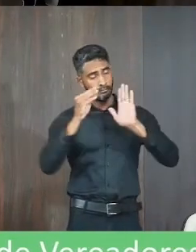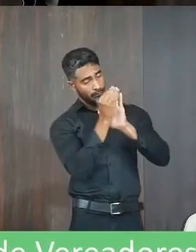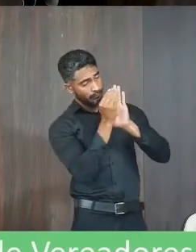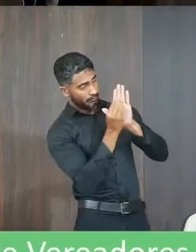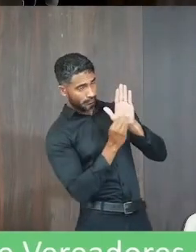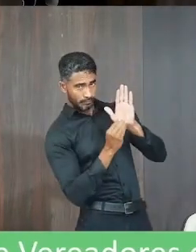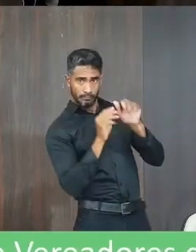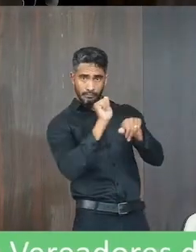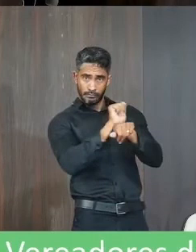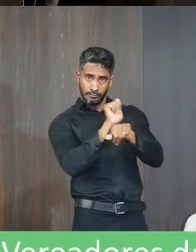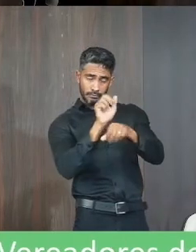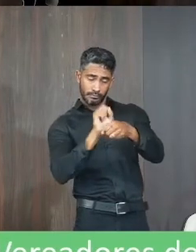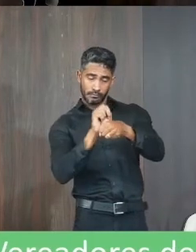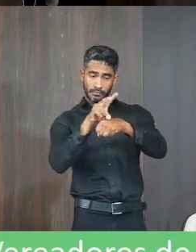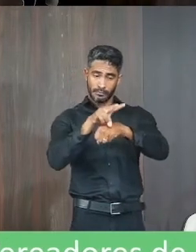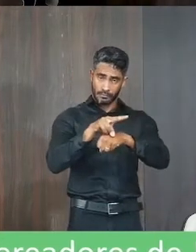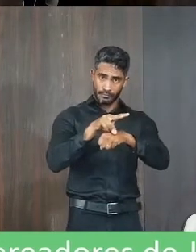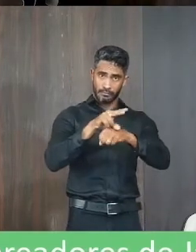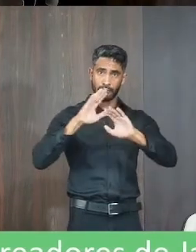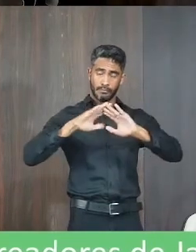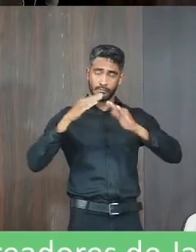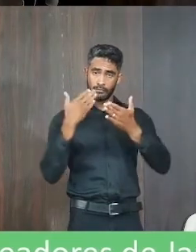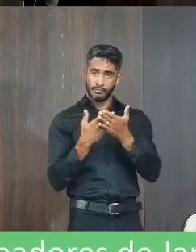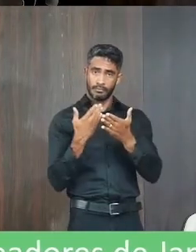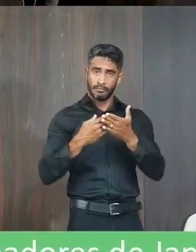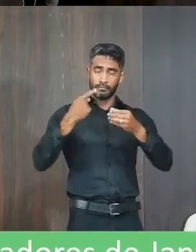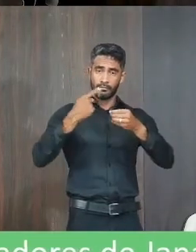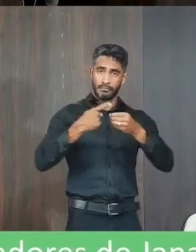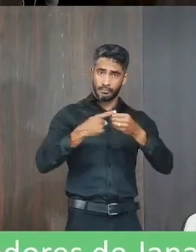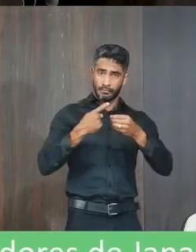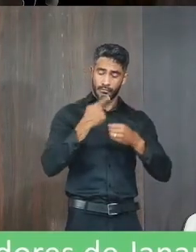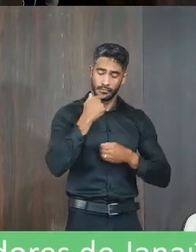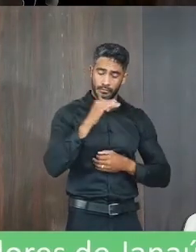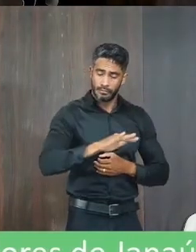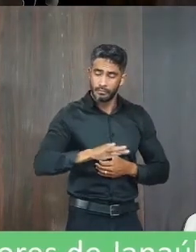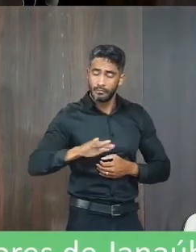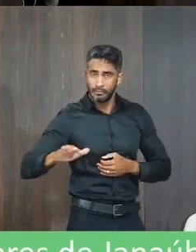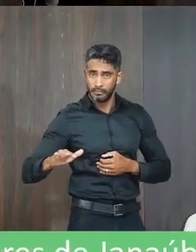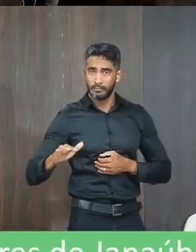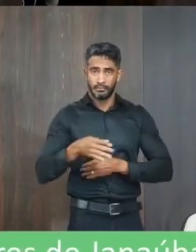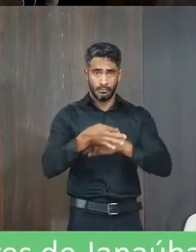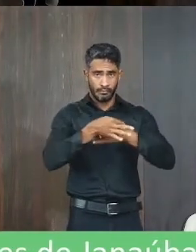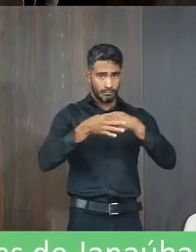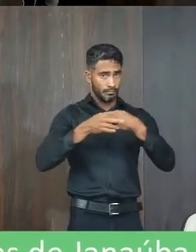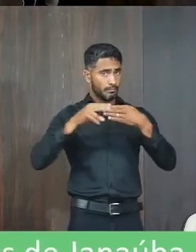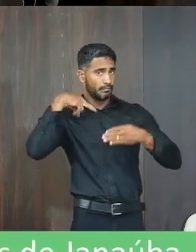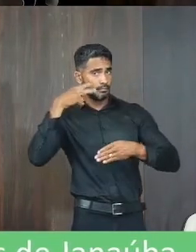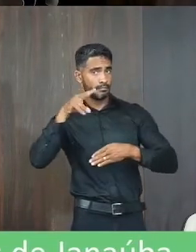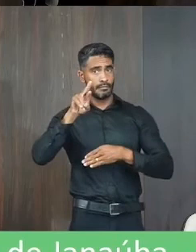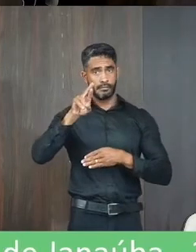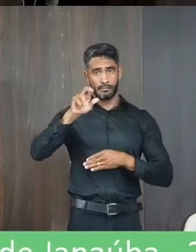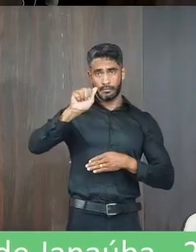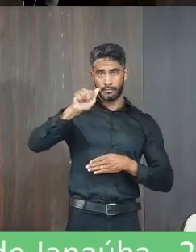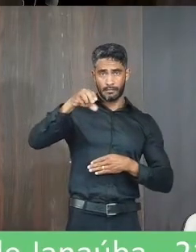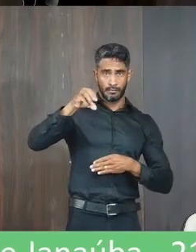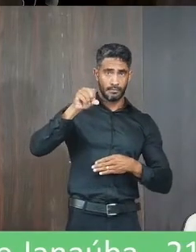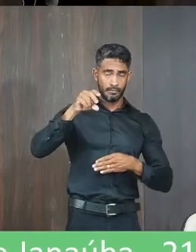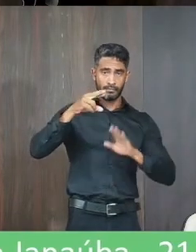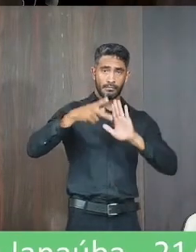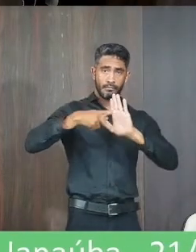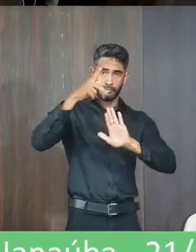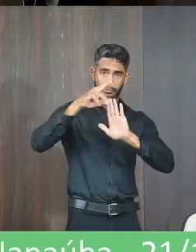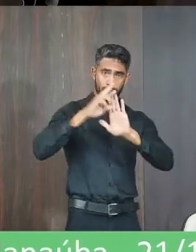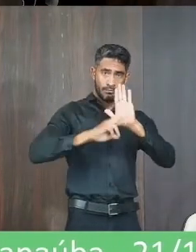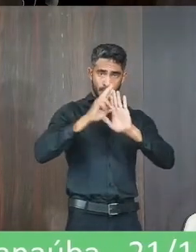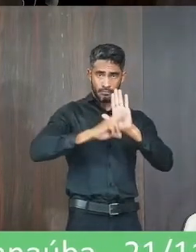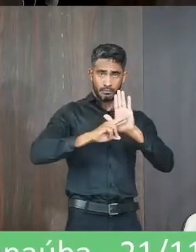espera para vagas nas escolas municipais de educação infantil, de autoria do vereador Ramon Alexandre Araújo. E o projeto de resolução nº